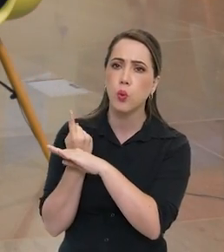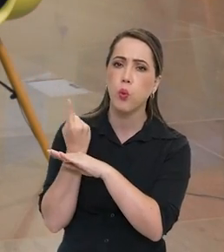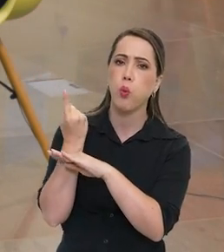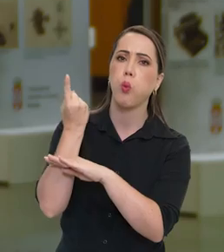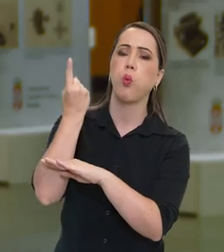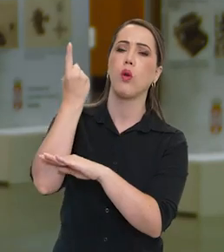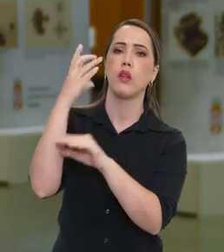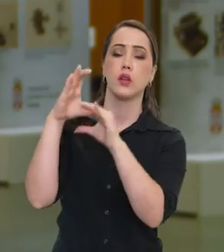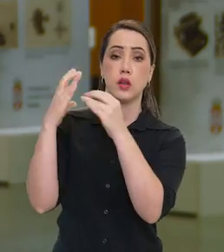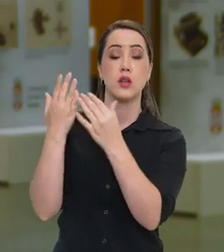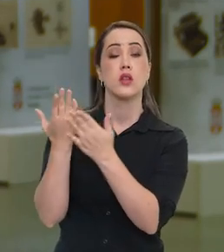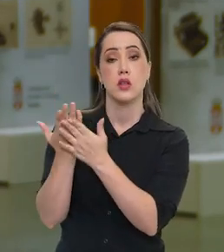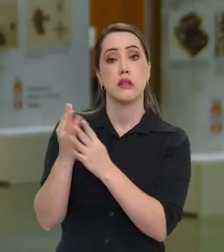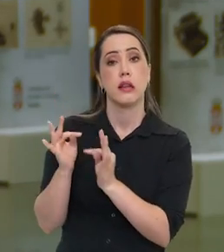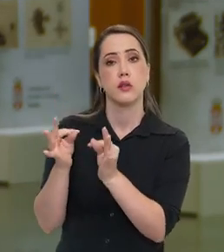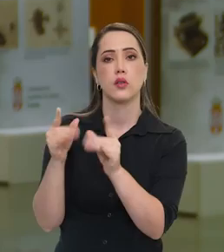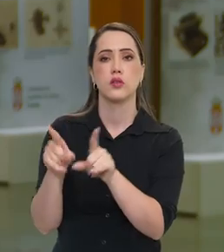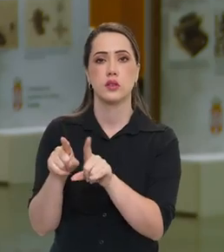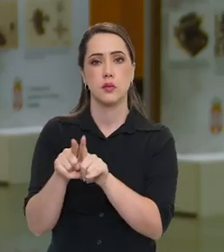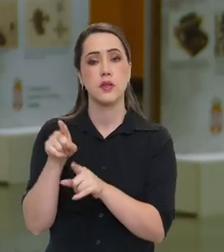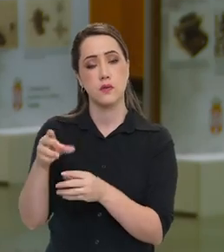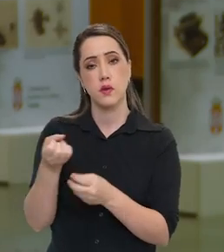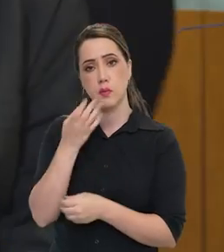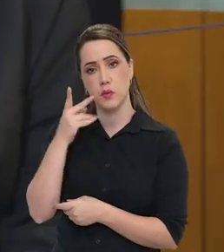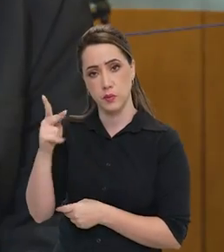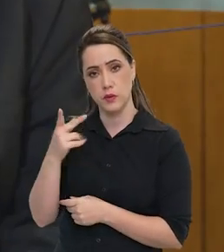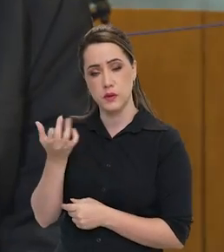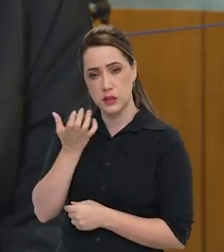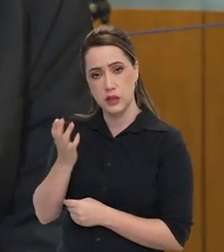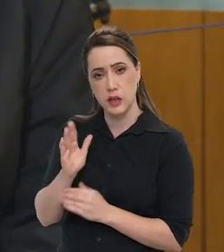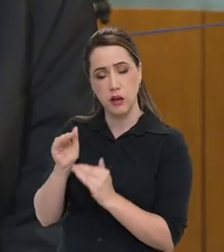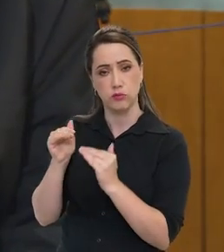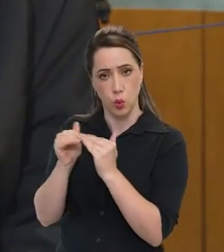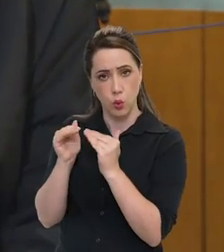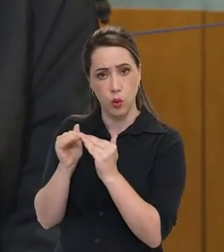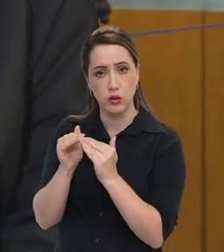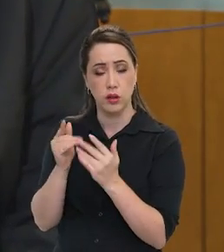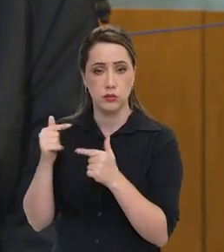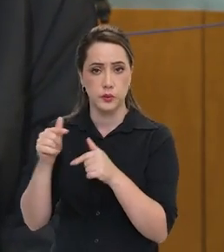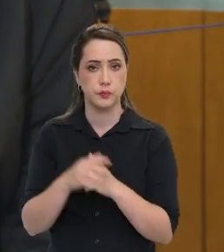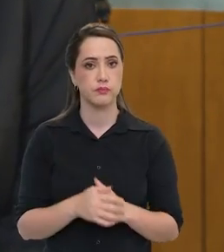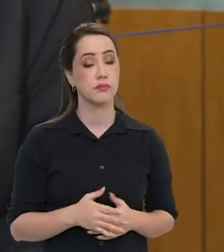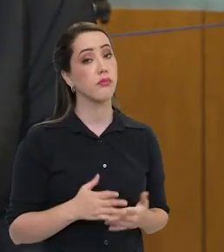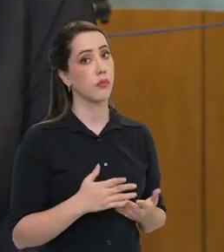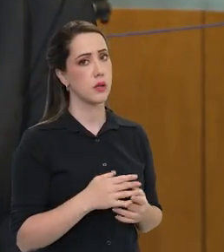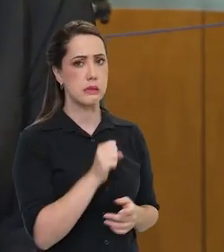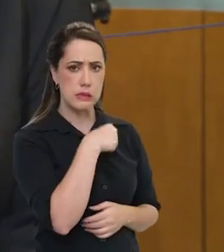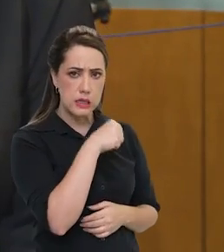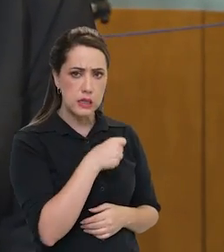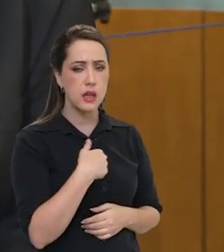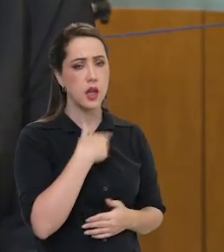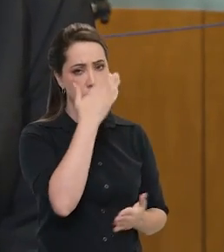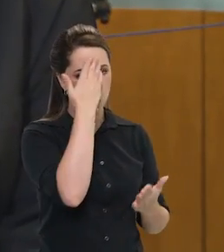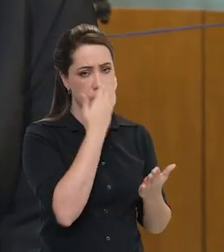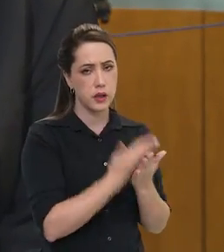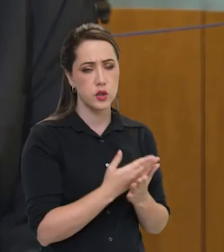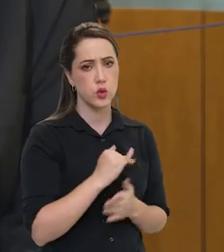tecnologia. Isso te encorajou a entrar nessa nova missão? Enormemente. Na realidade, eu acho que fui privilegiado.